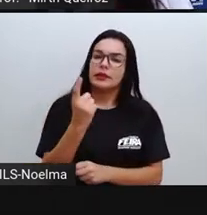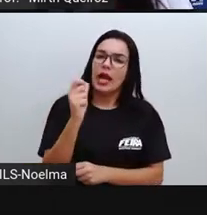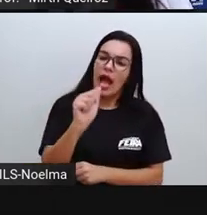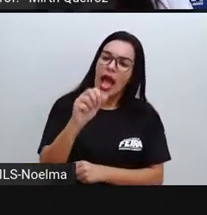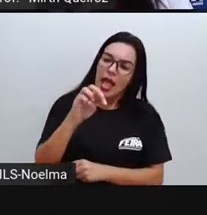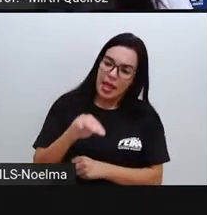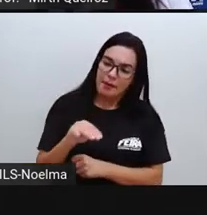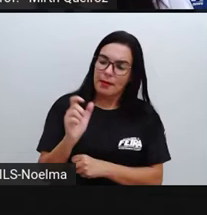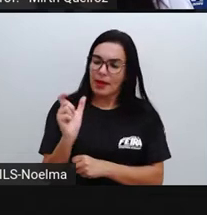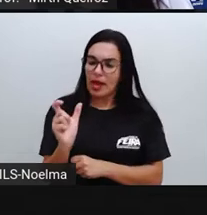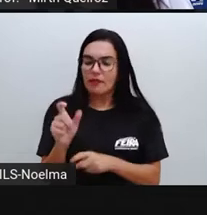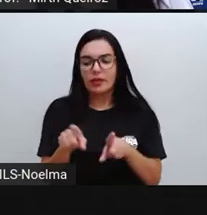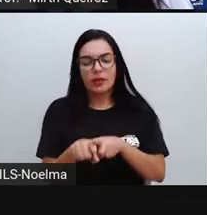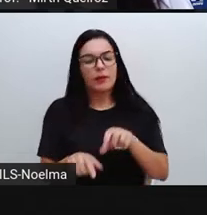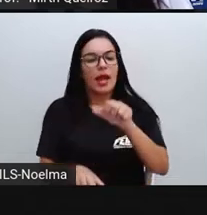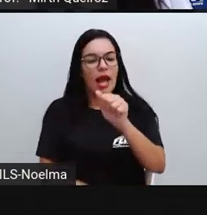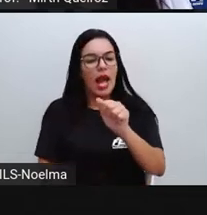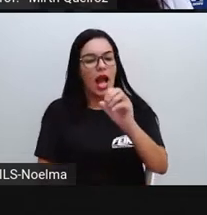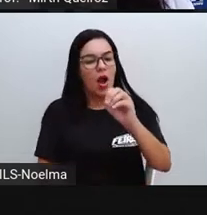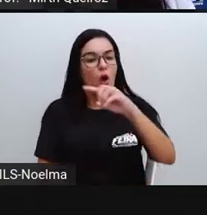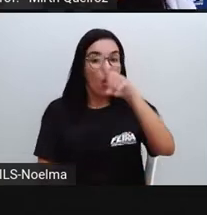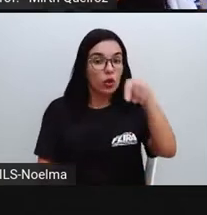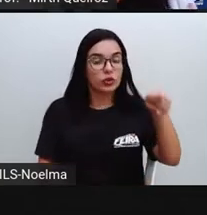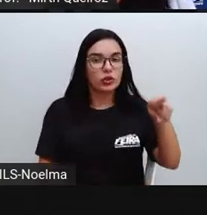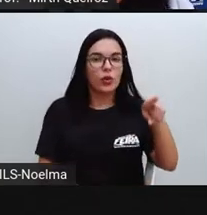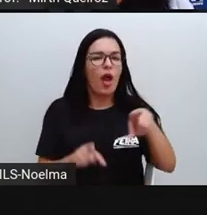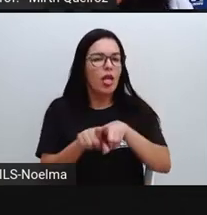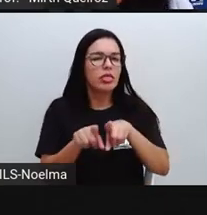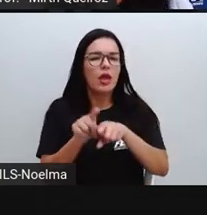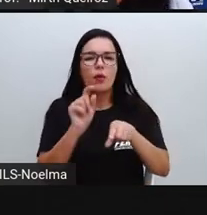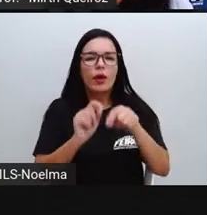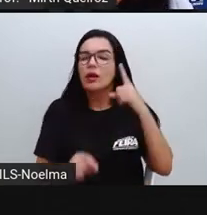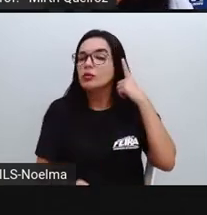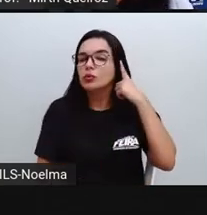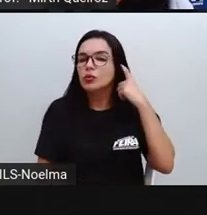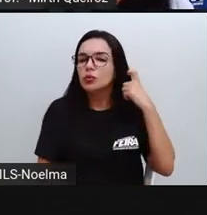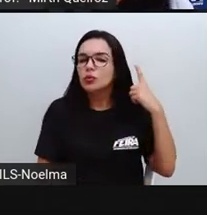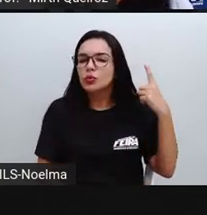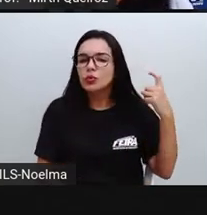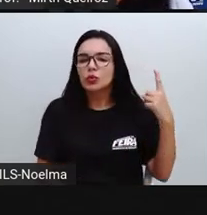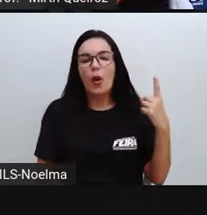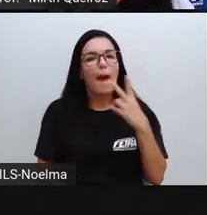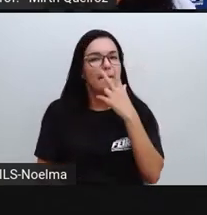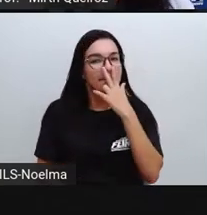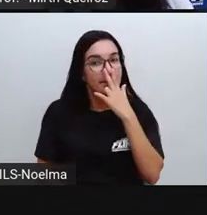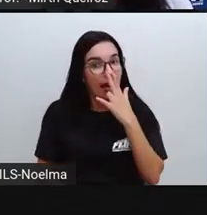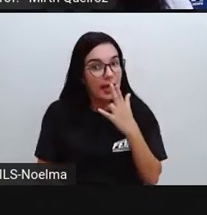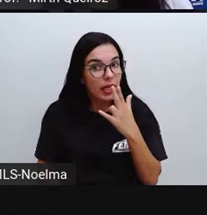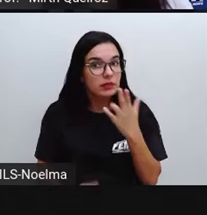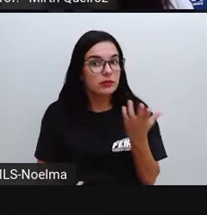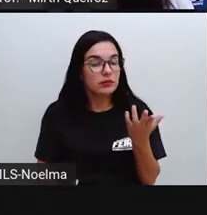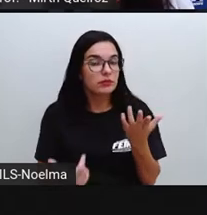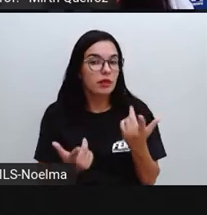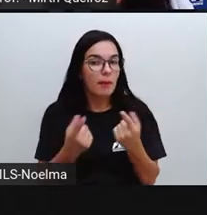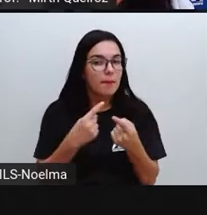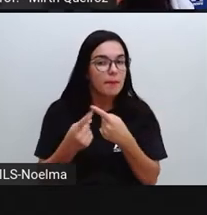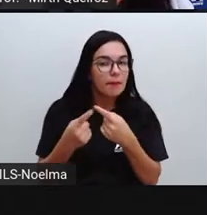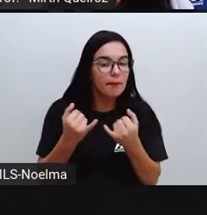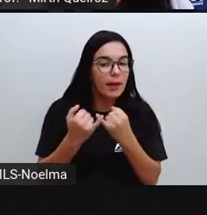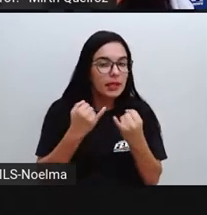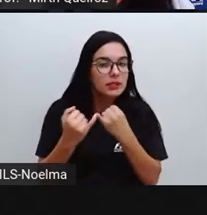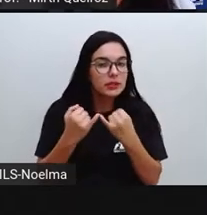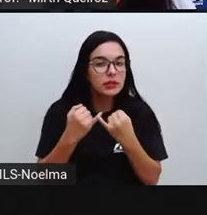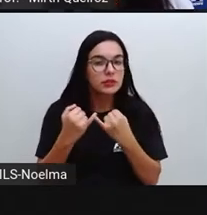com a otil. Porém, dentro de um contexto, pode-se exigir um tipo de